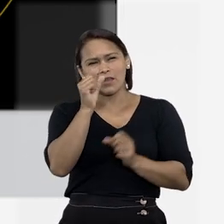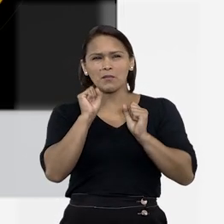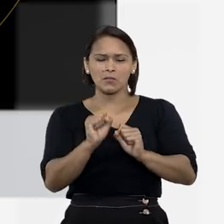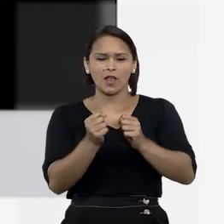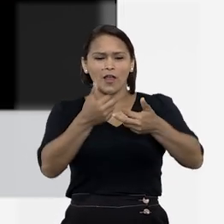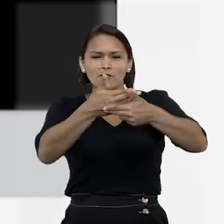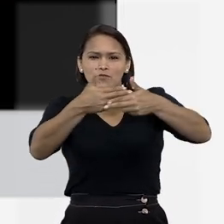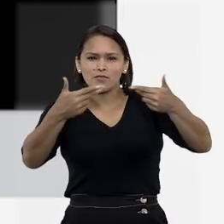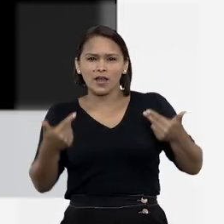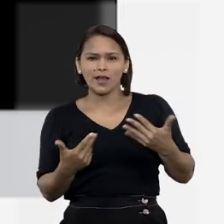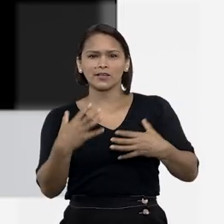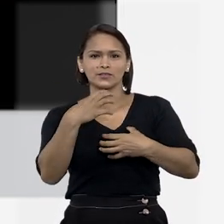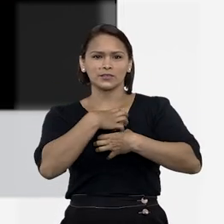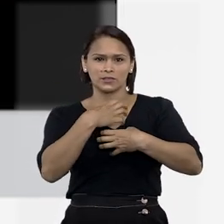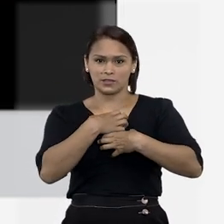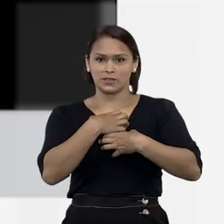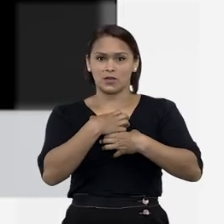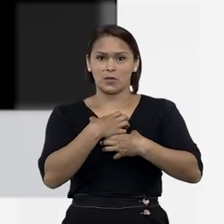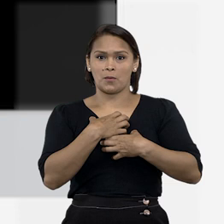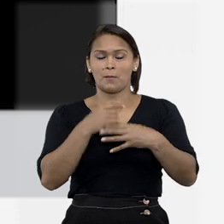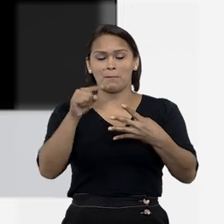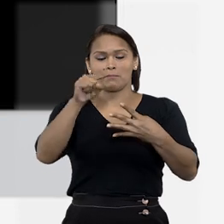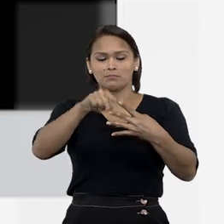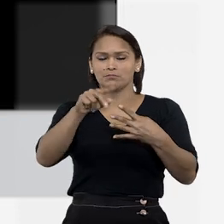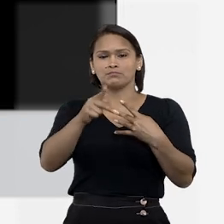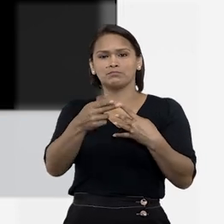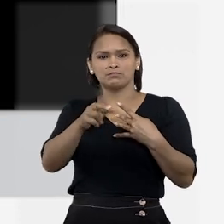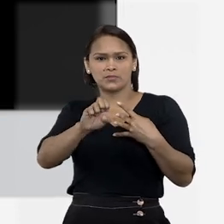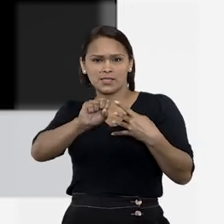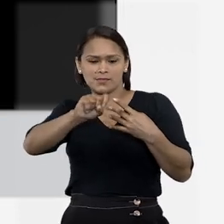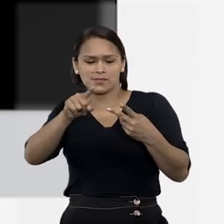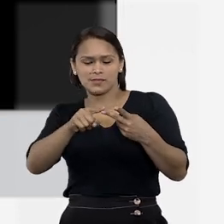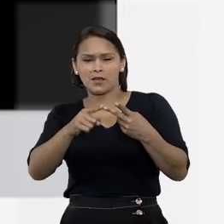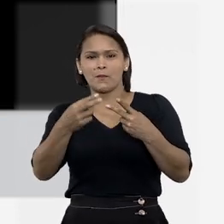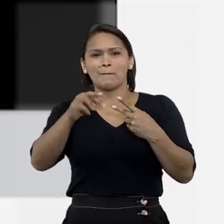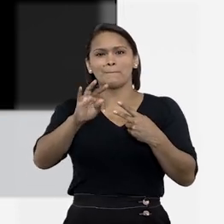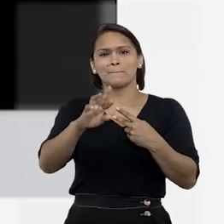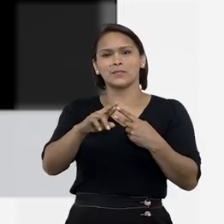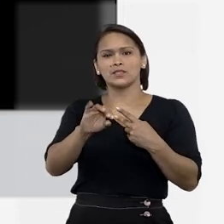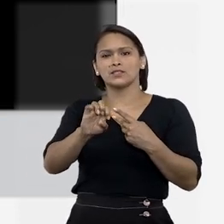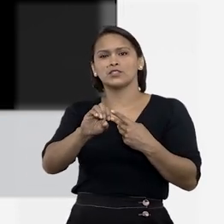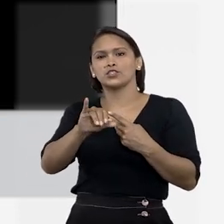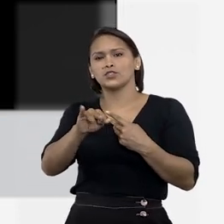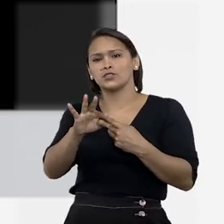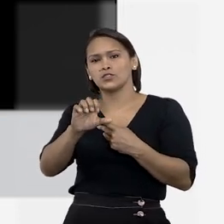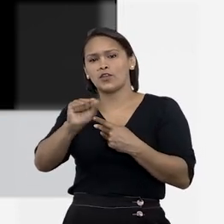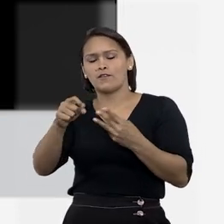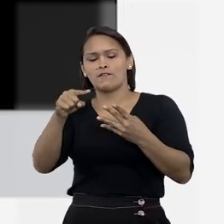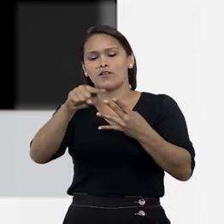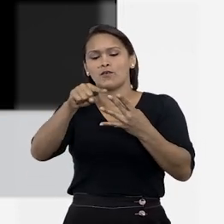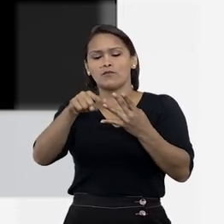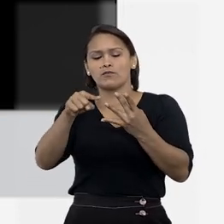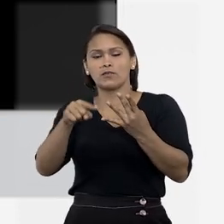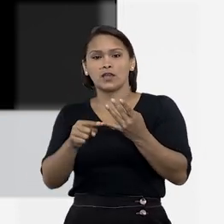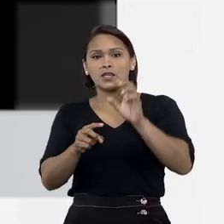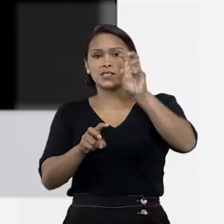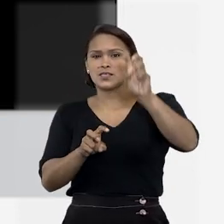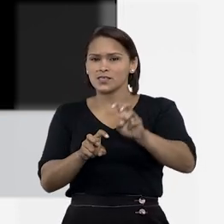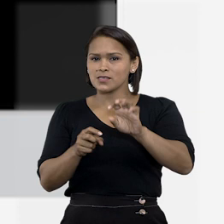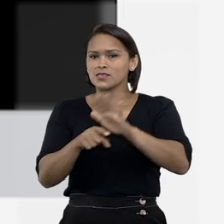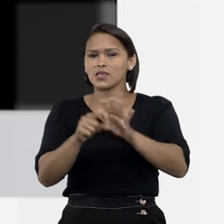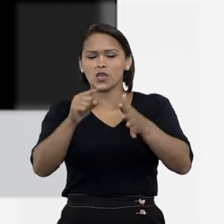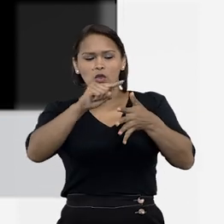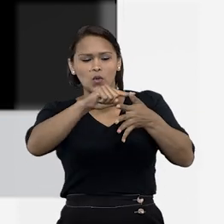escrita de várias formas. Prescrição, prescritível, prescrito, prescrita, prescricional,